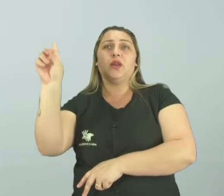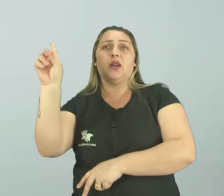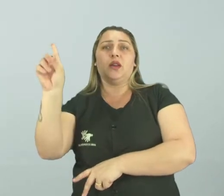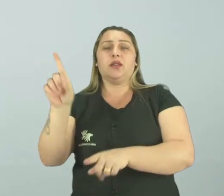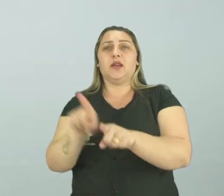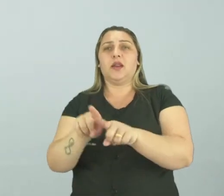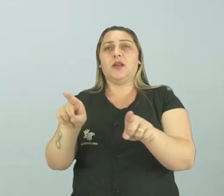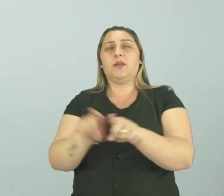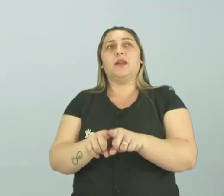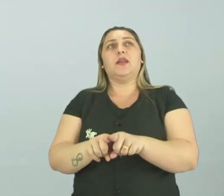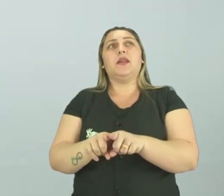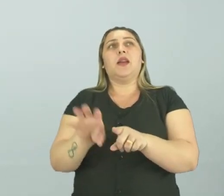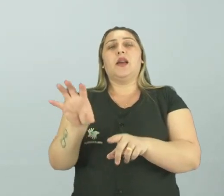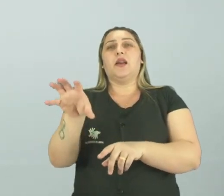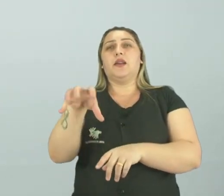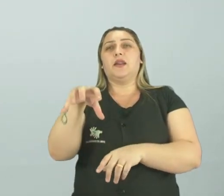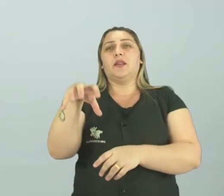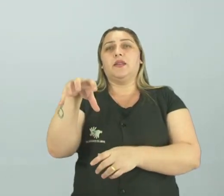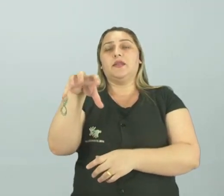todos... Centro-Oeste.